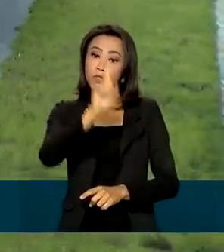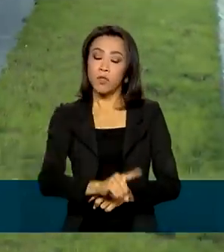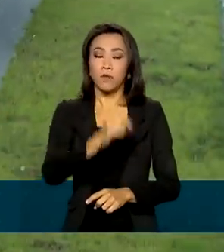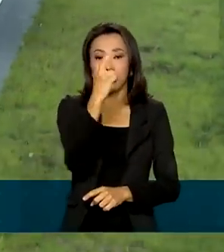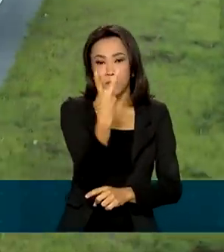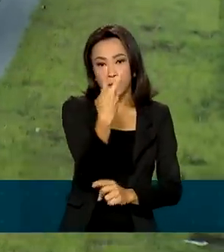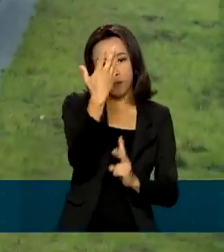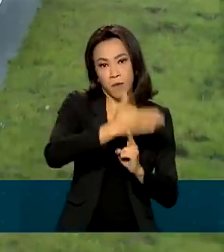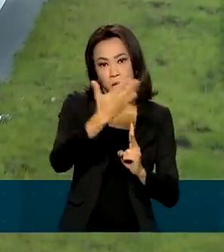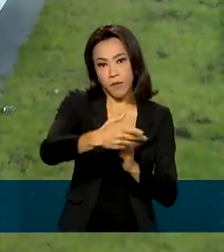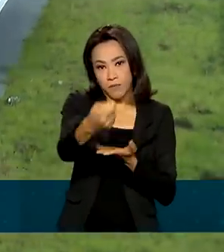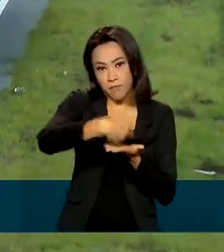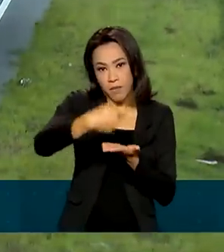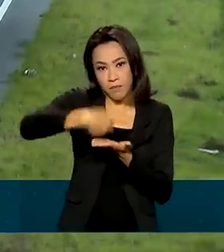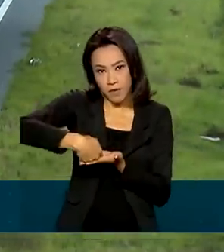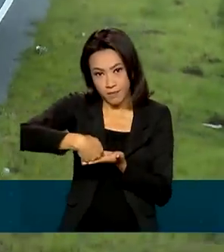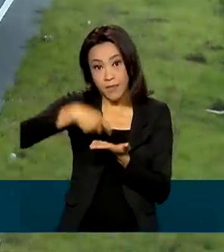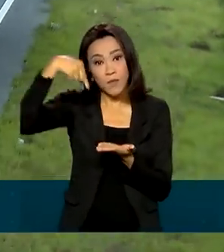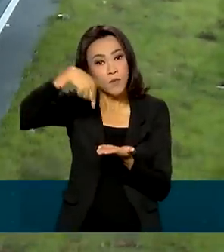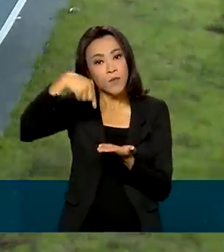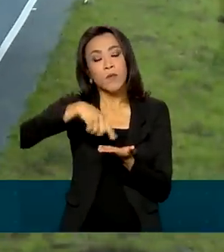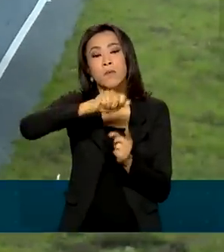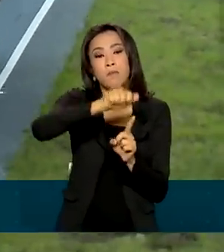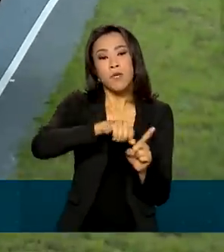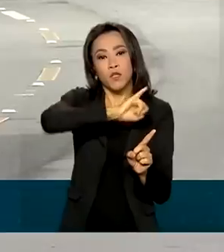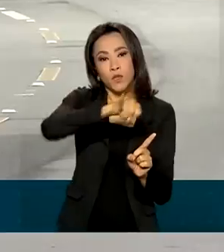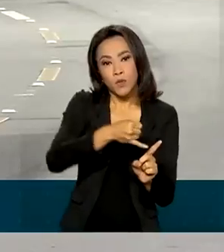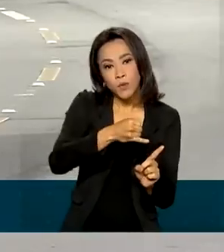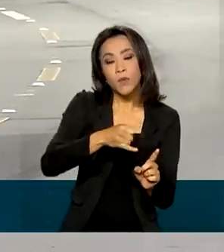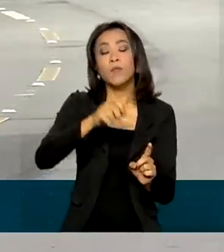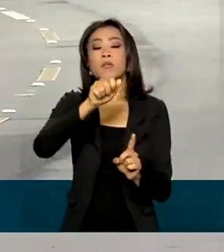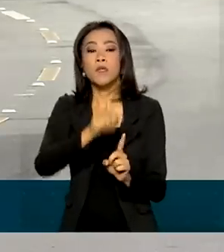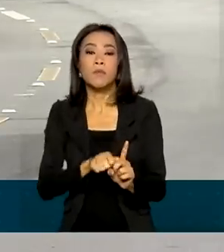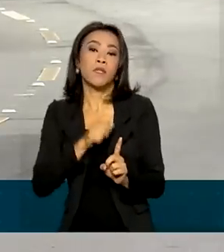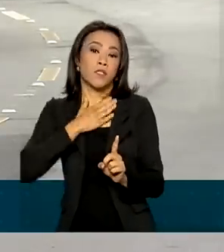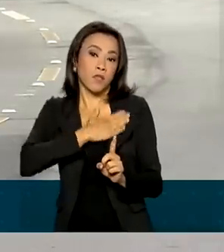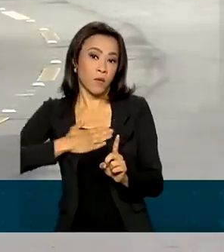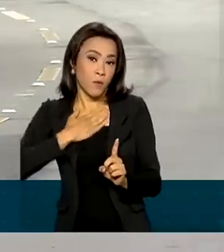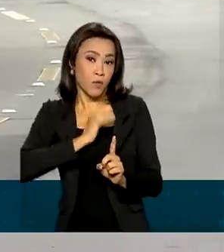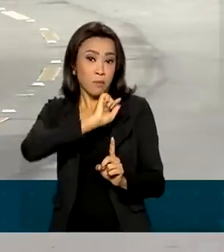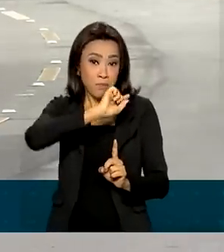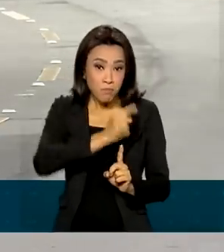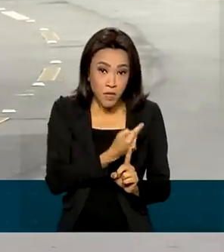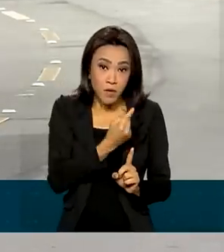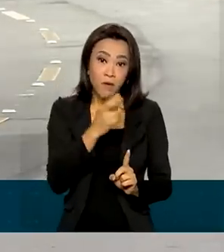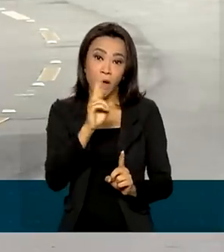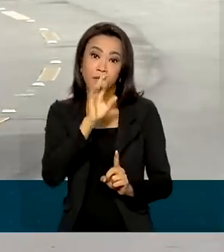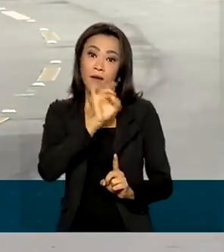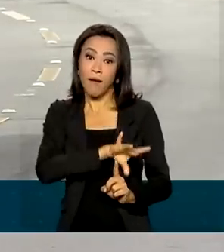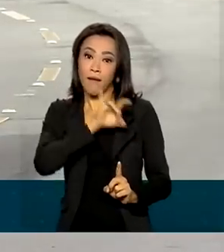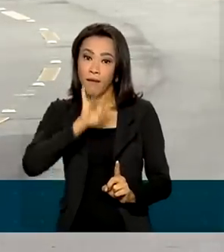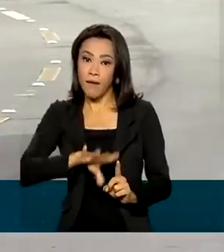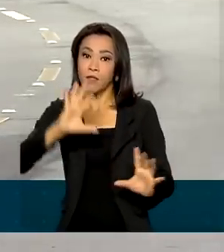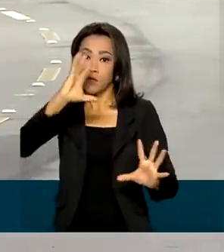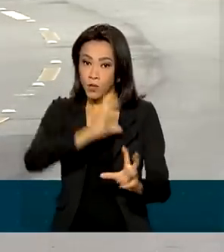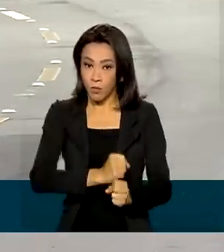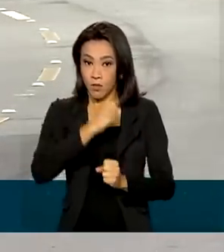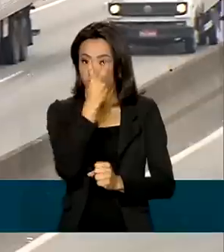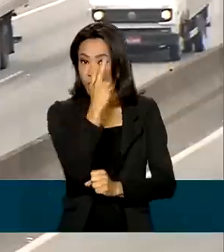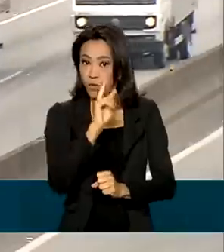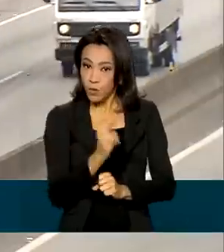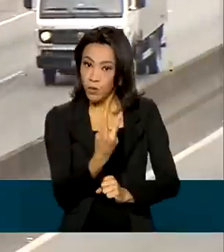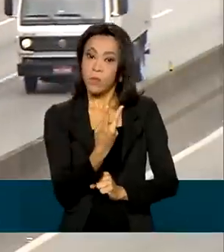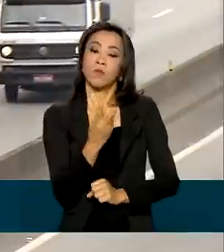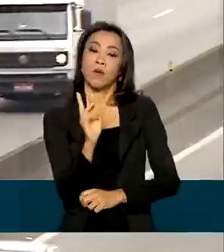parcelas do pagamento, referentes aos meses de julho e agosto, de mil reais cada, totalizando dois mil reais.